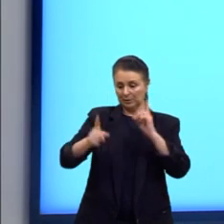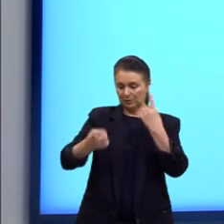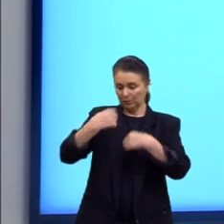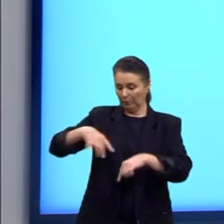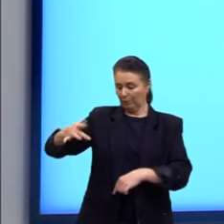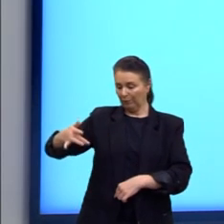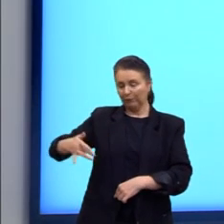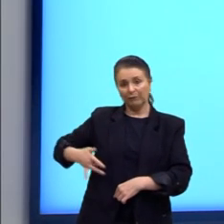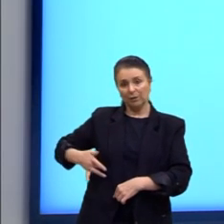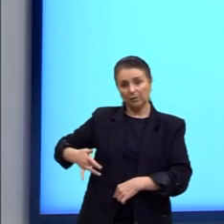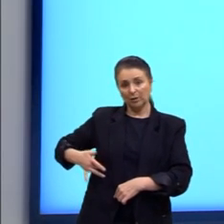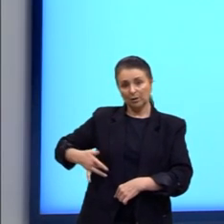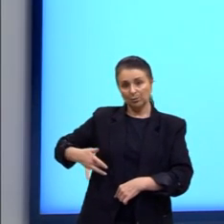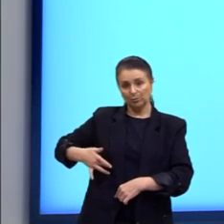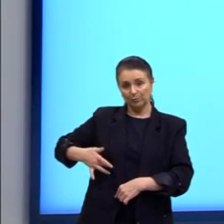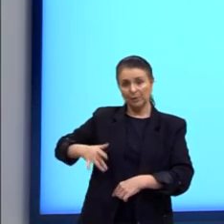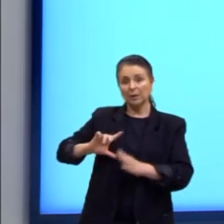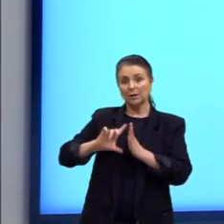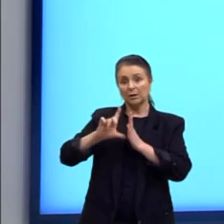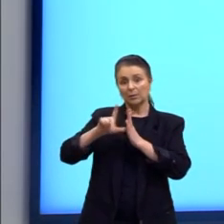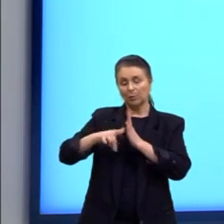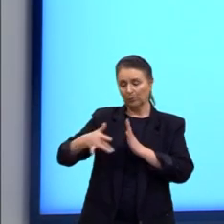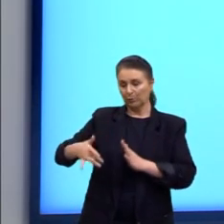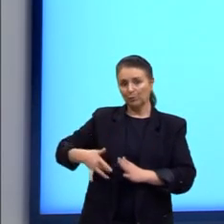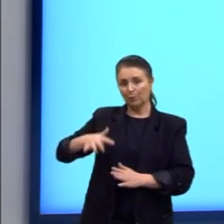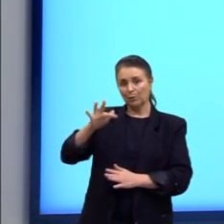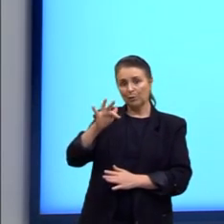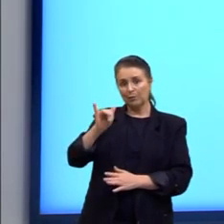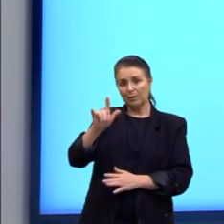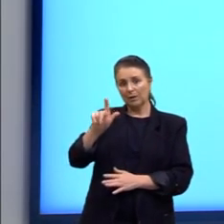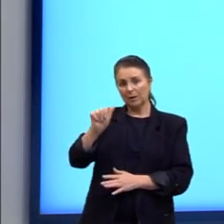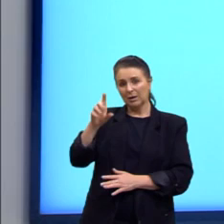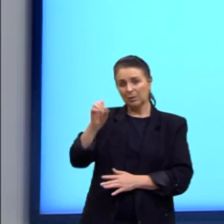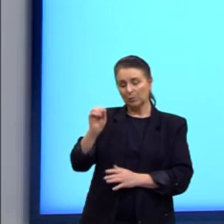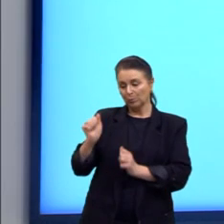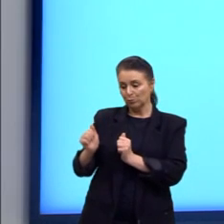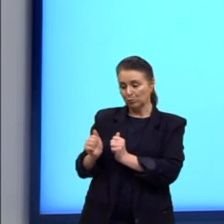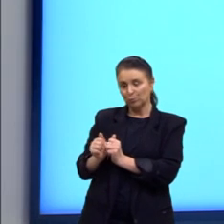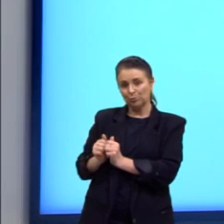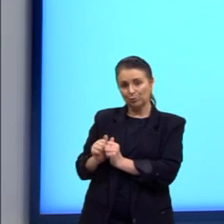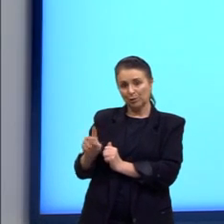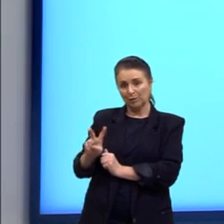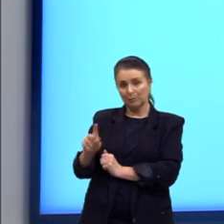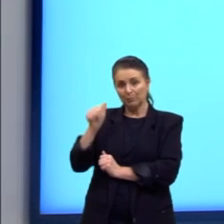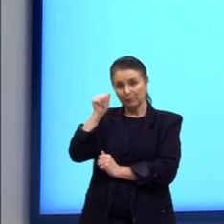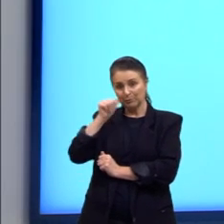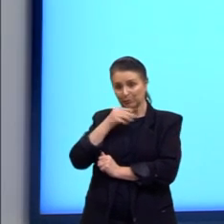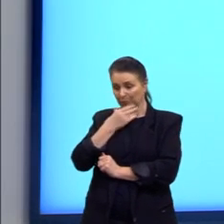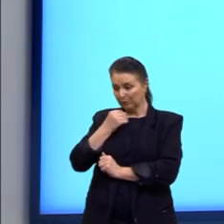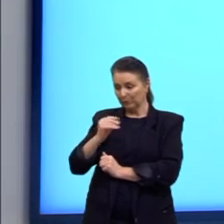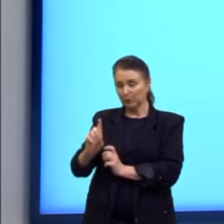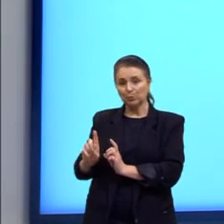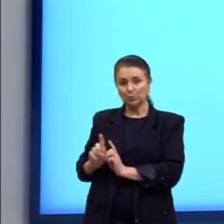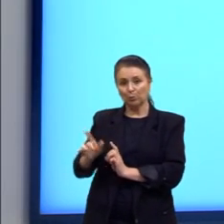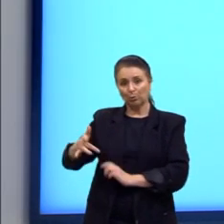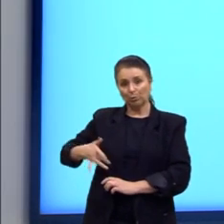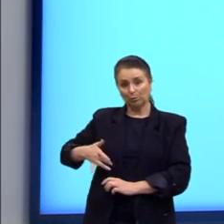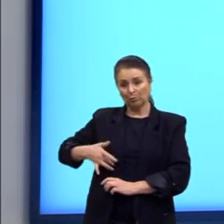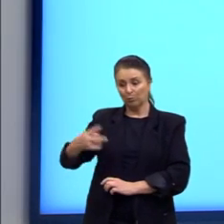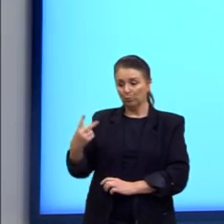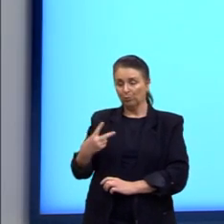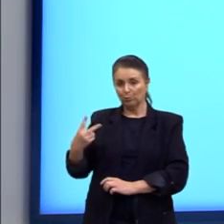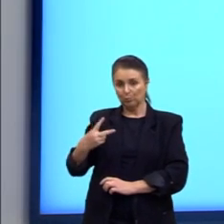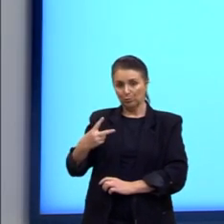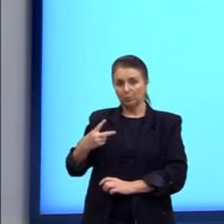adultas. Do fígado, ó, elas ficam juntinho, macho e afêmio. Então, esses pares, eles